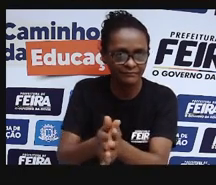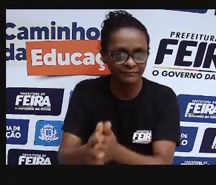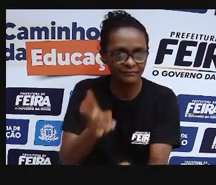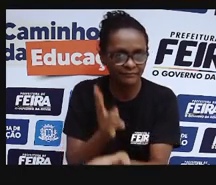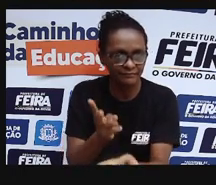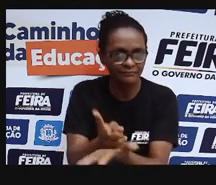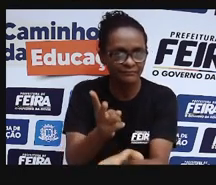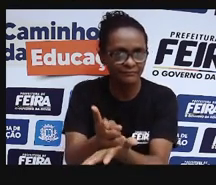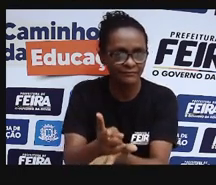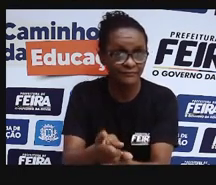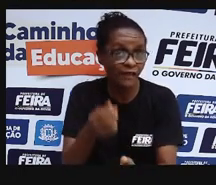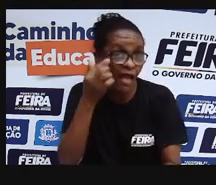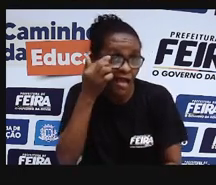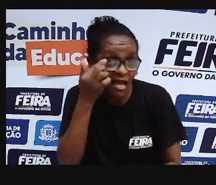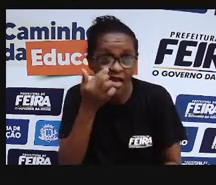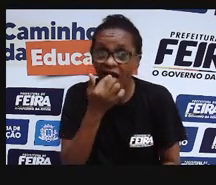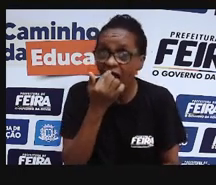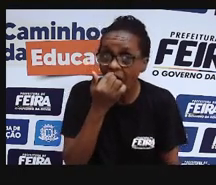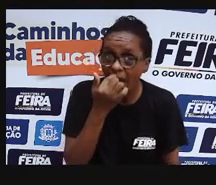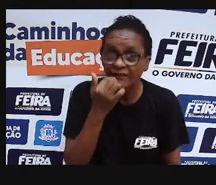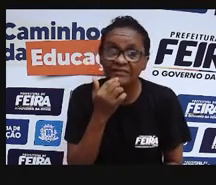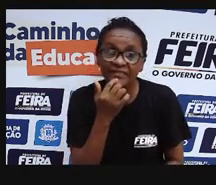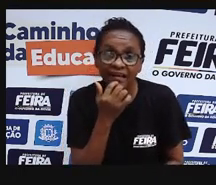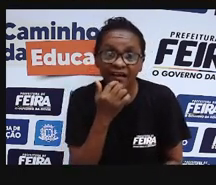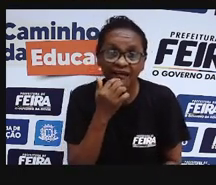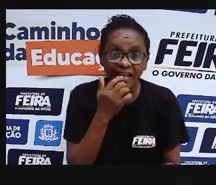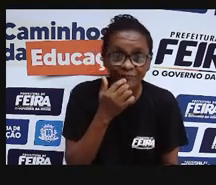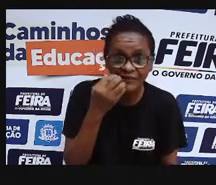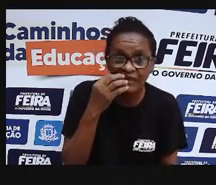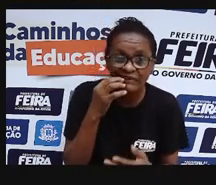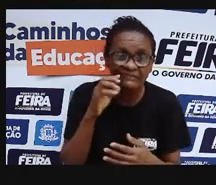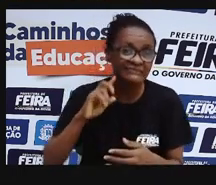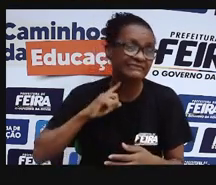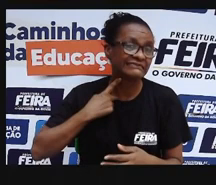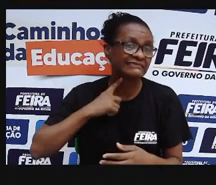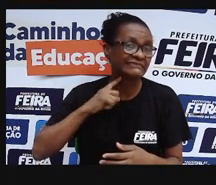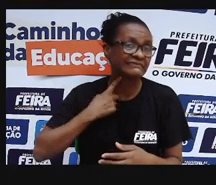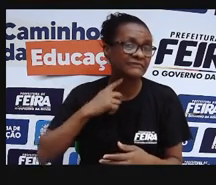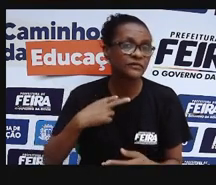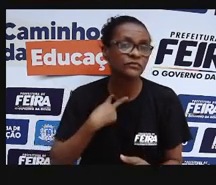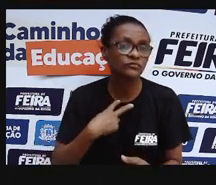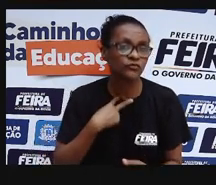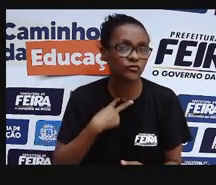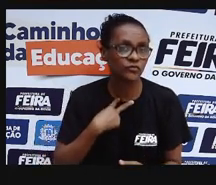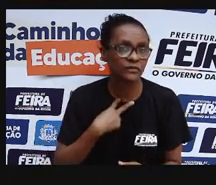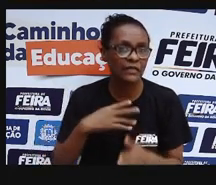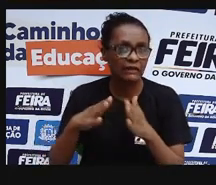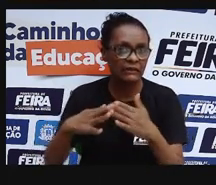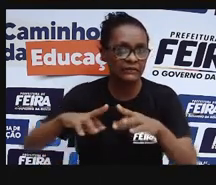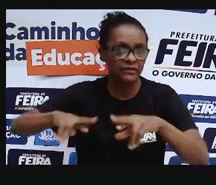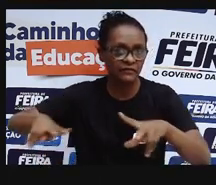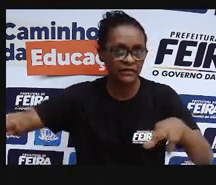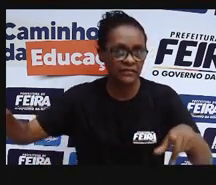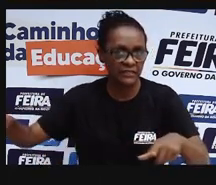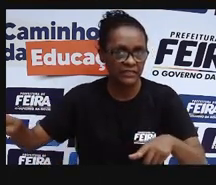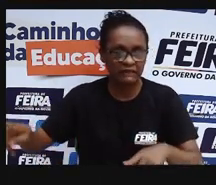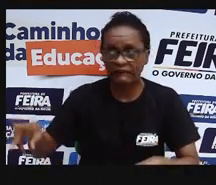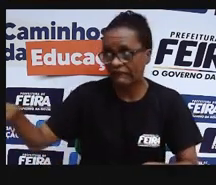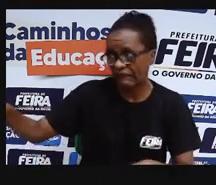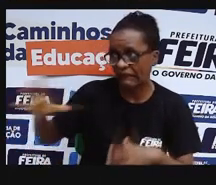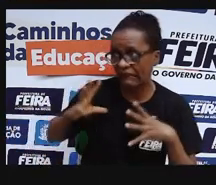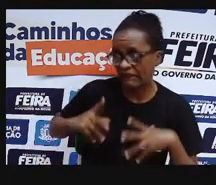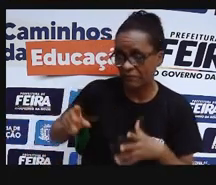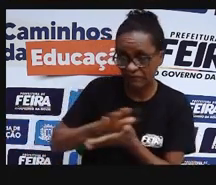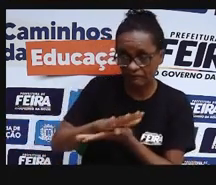evitar tocar os olhos, nariz, boca, principalmente se a gente estiver num ambiente que não é a nossa casa, que a gente não tem certeza se ele